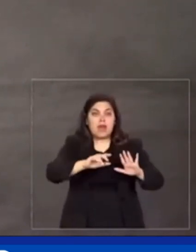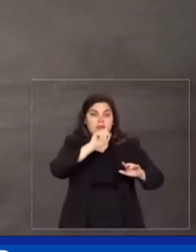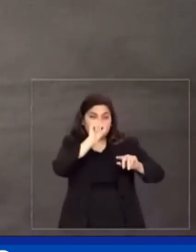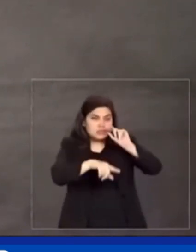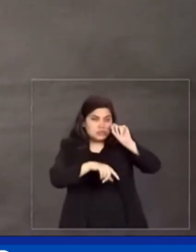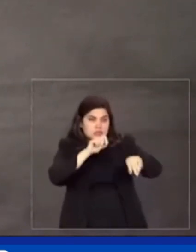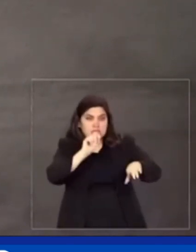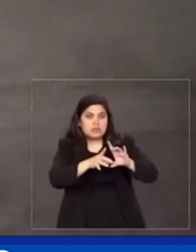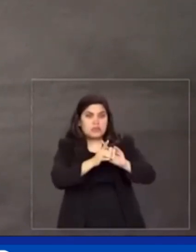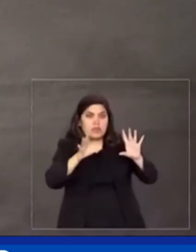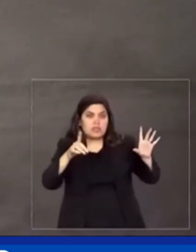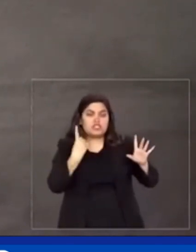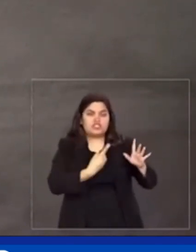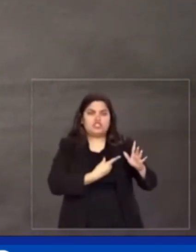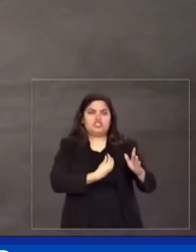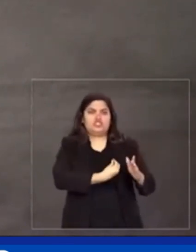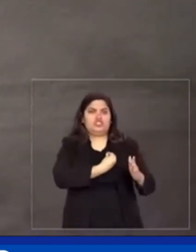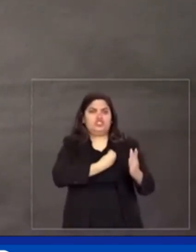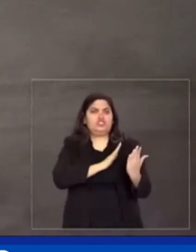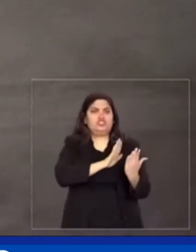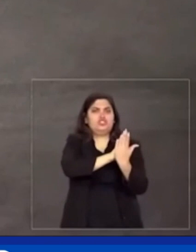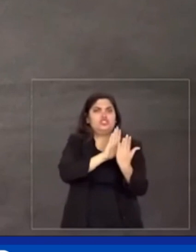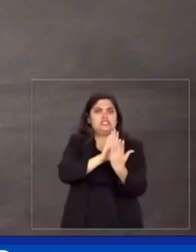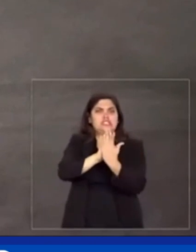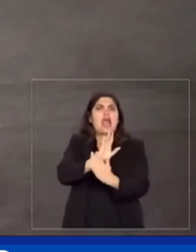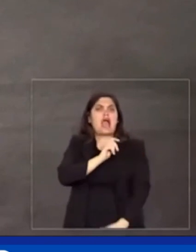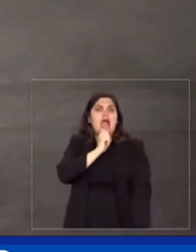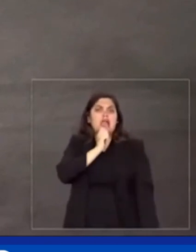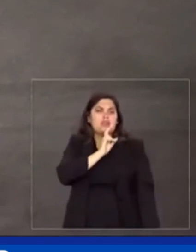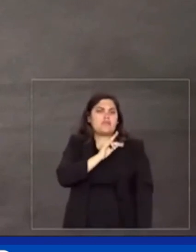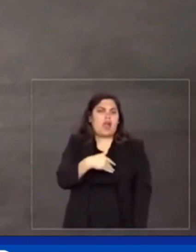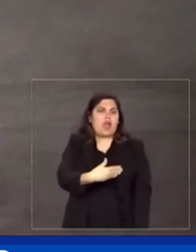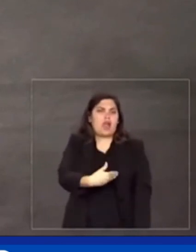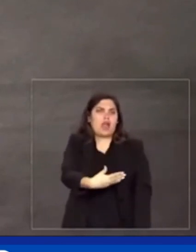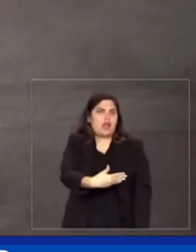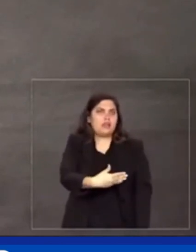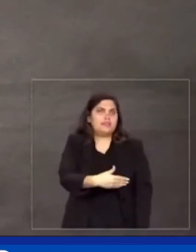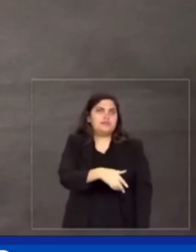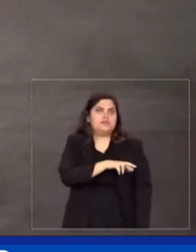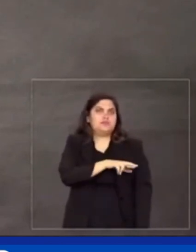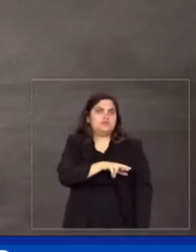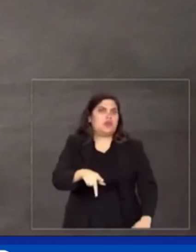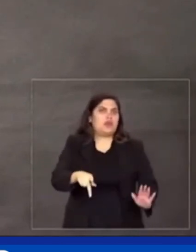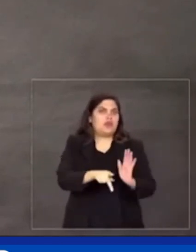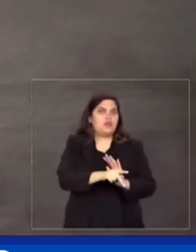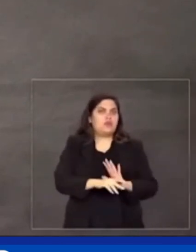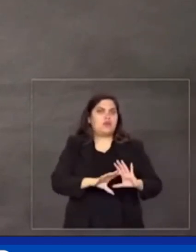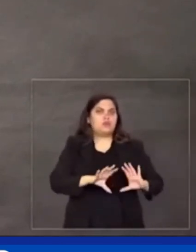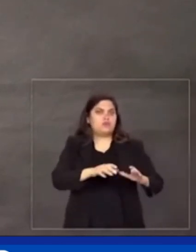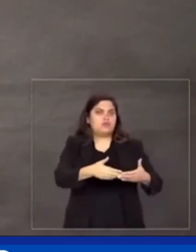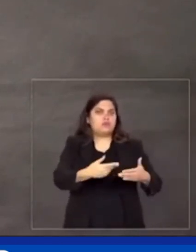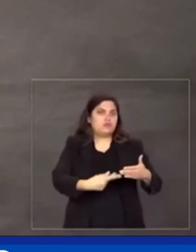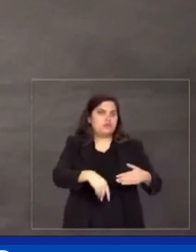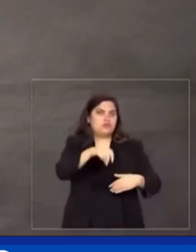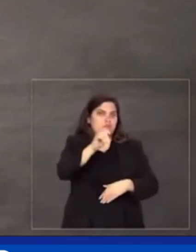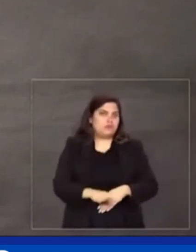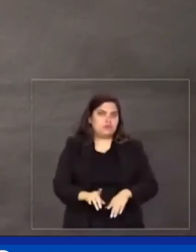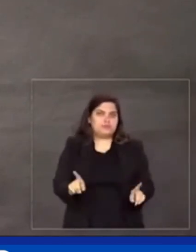democracia que enfrentamos e ainda veremos de enfrentar não são características exclusivas do nosso país.